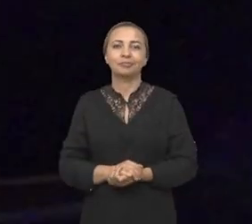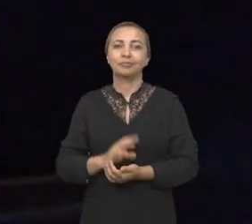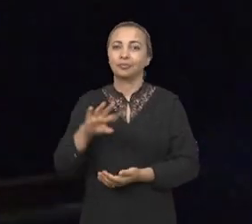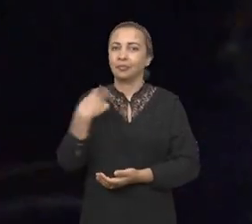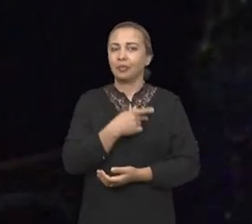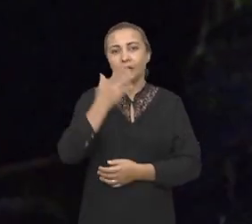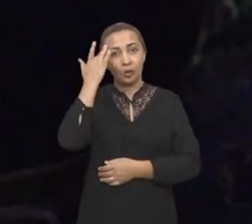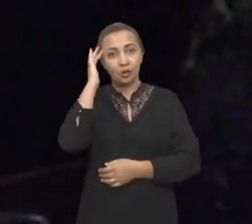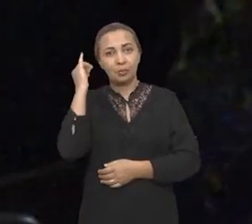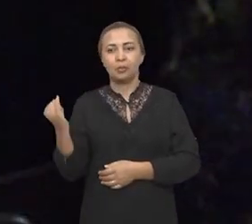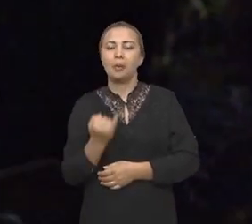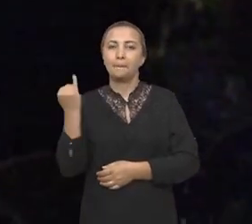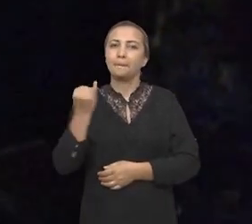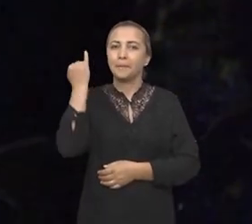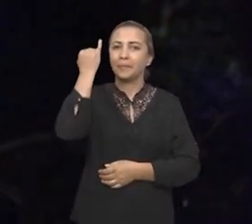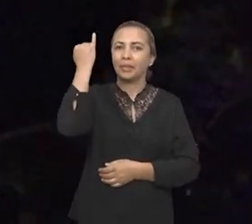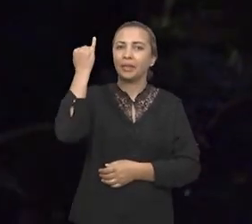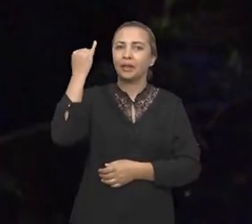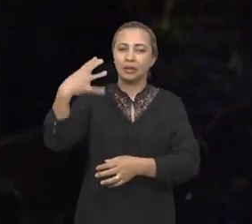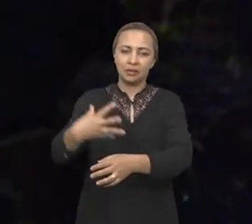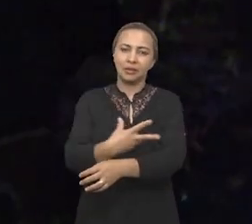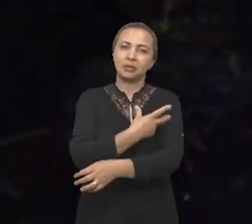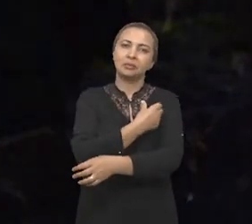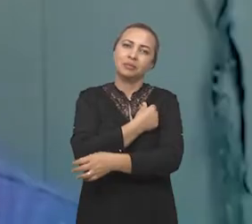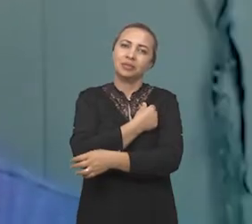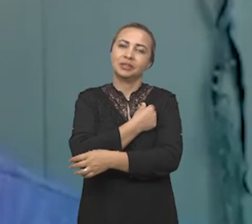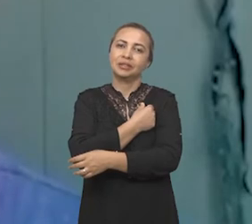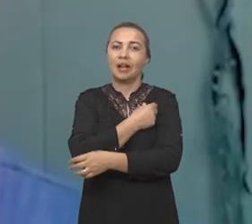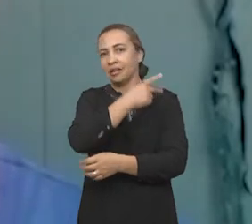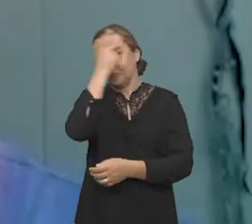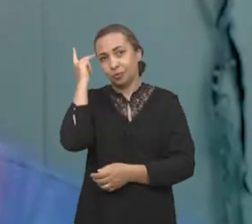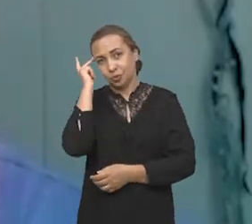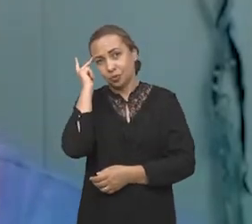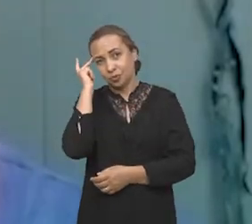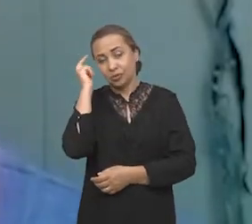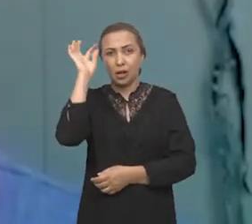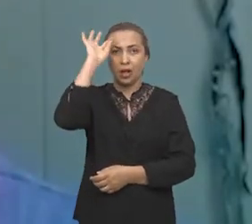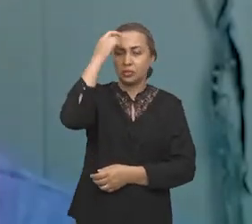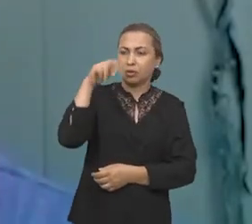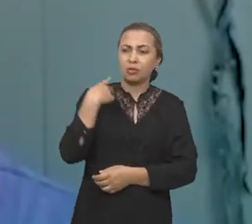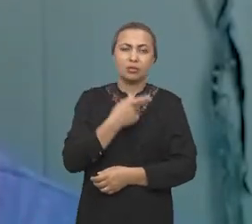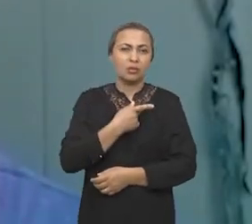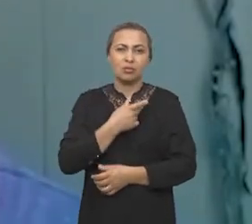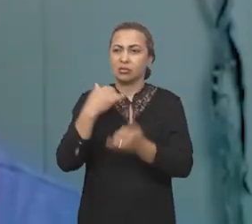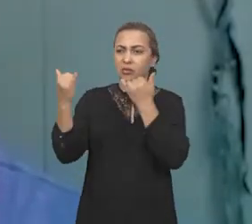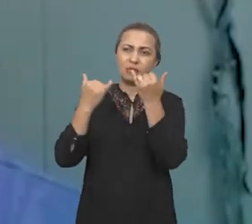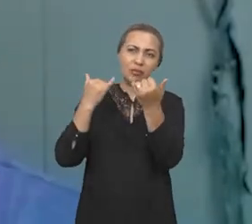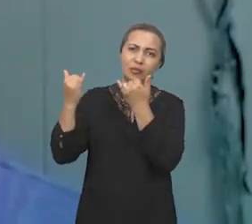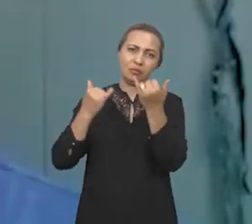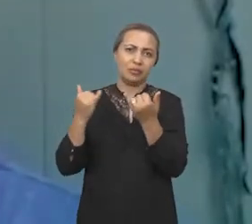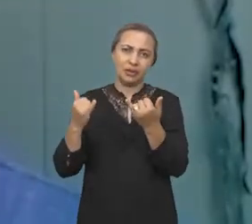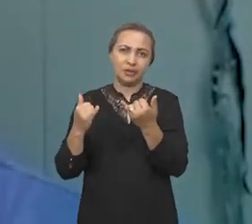é importante sensibilizar as pessoas. Não adianta a gente simplesmente passar informação